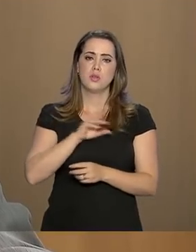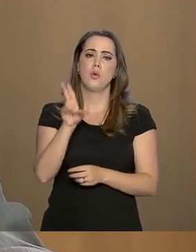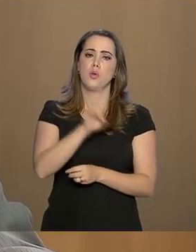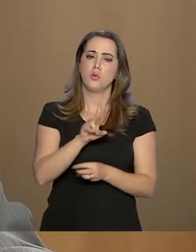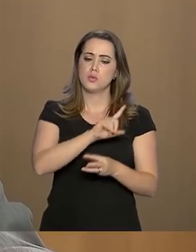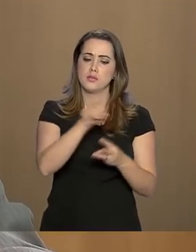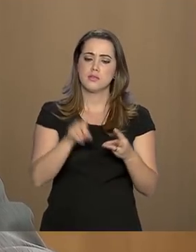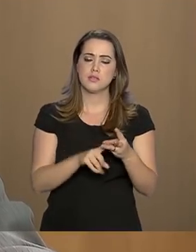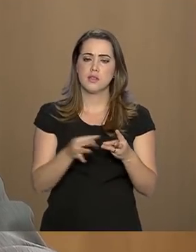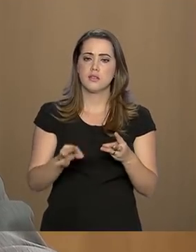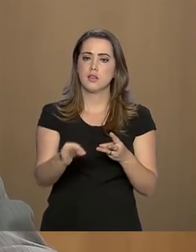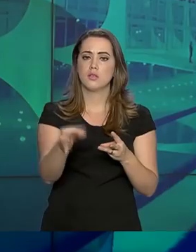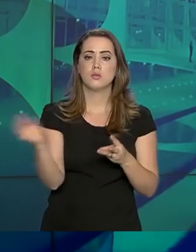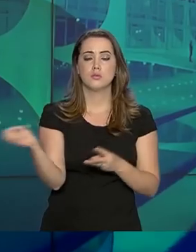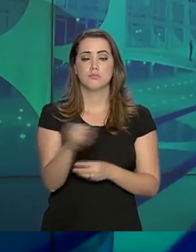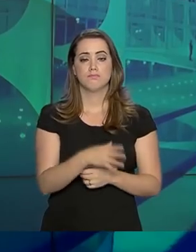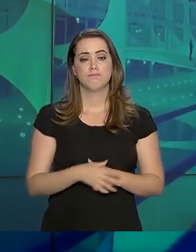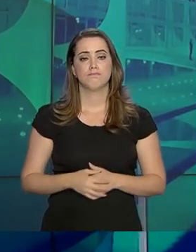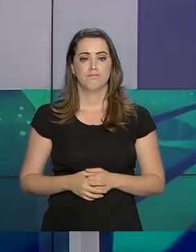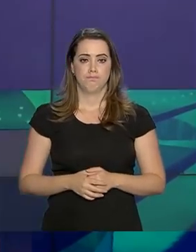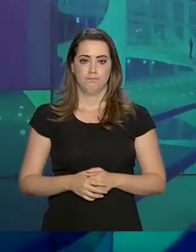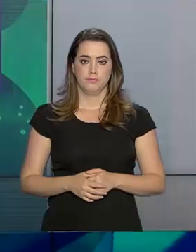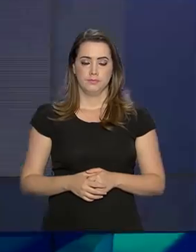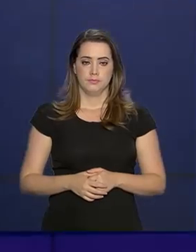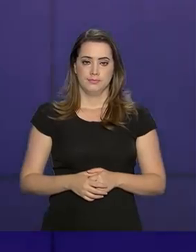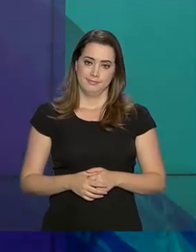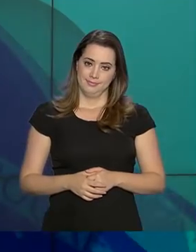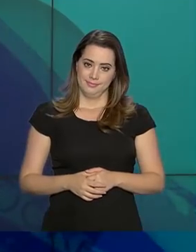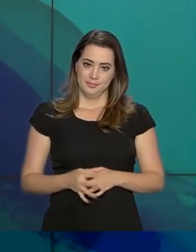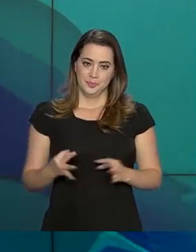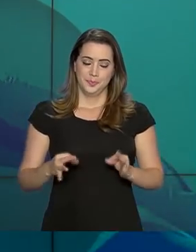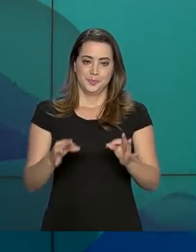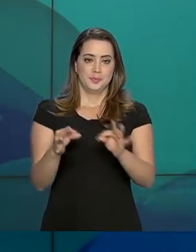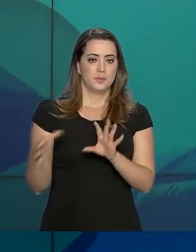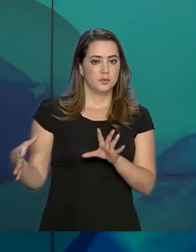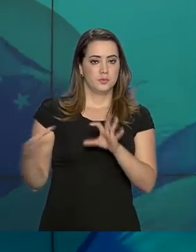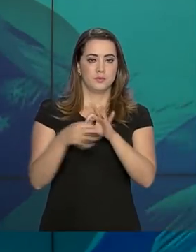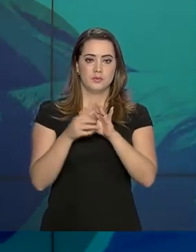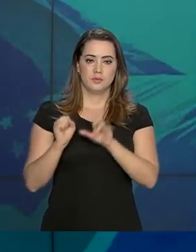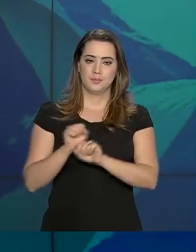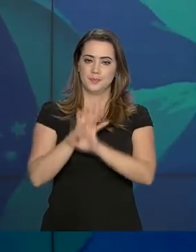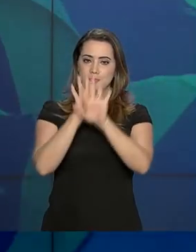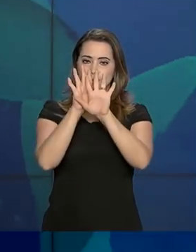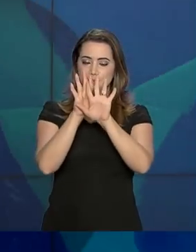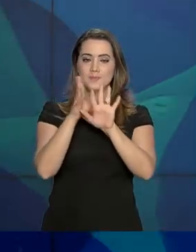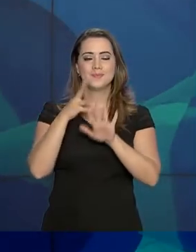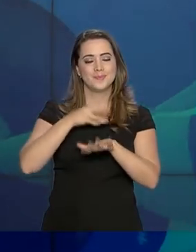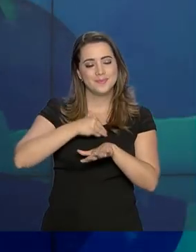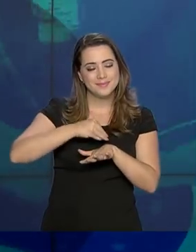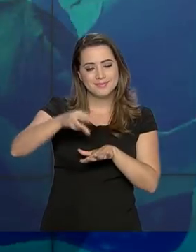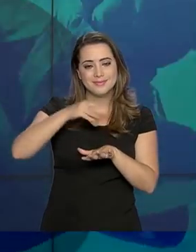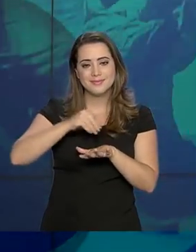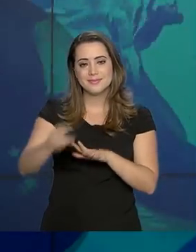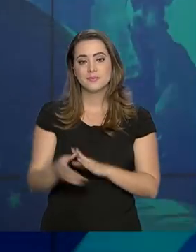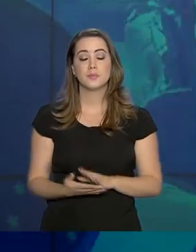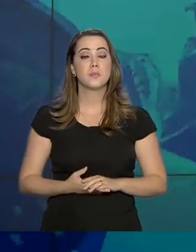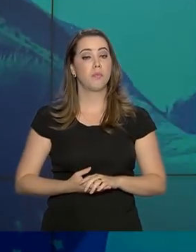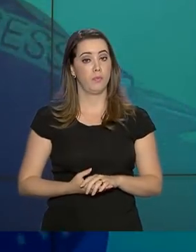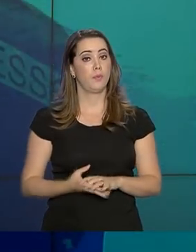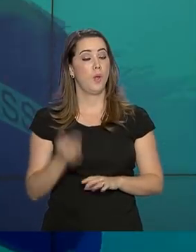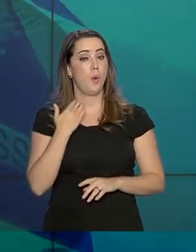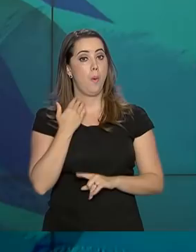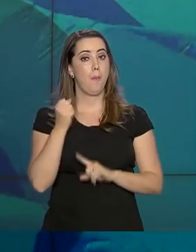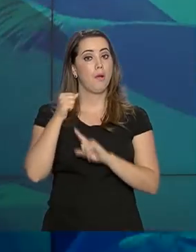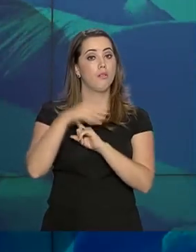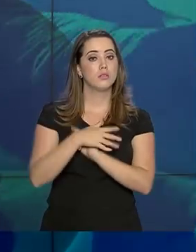tecnologia no que há de mais moderno. Tecnologia aliada à transparência das informações. O Banco Central